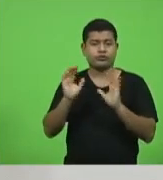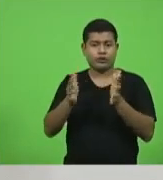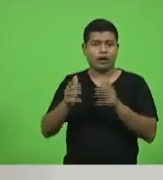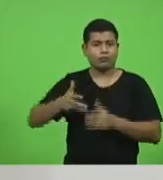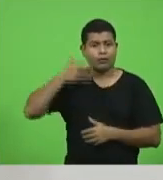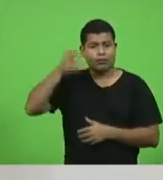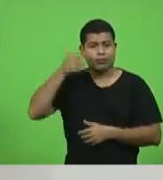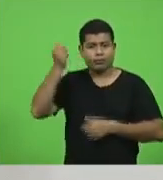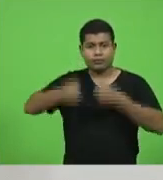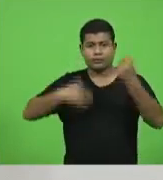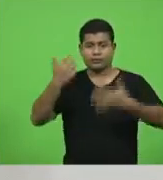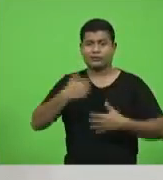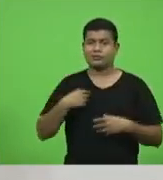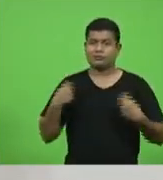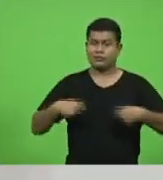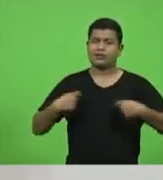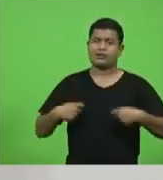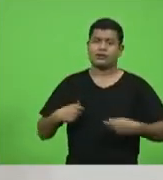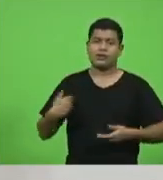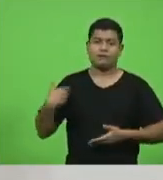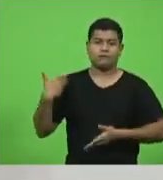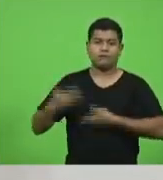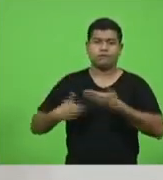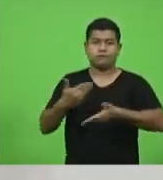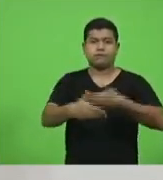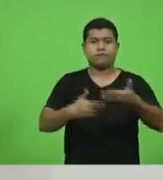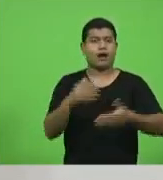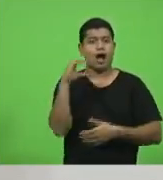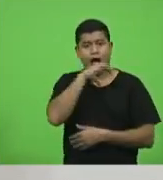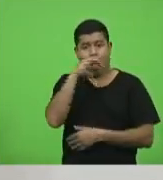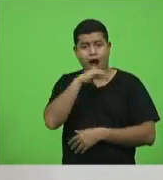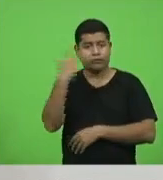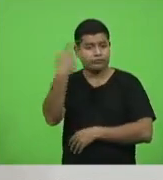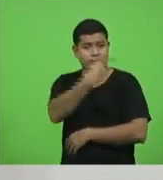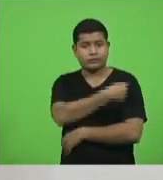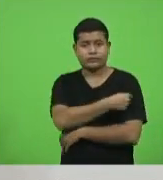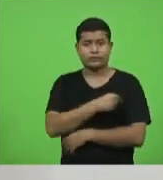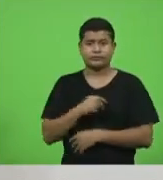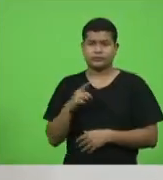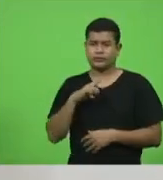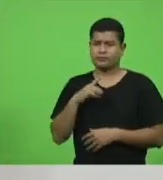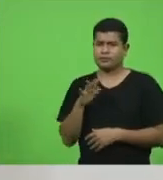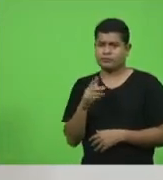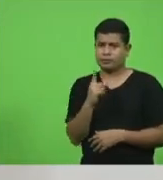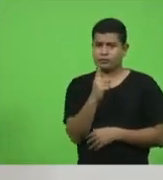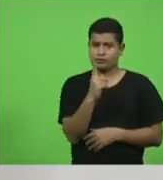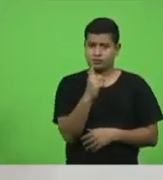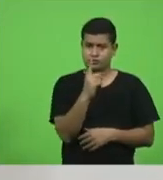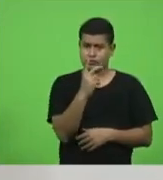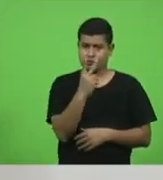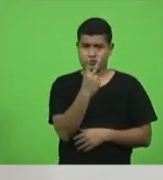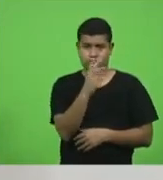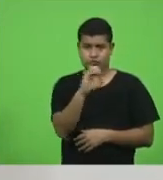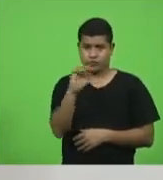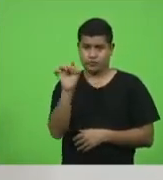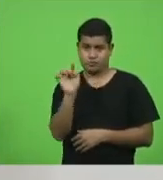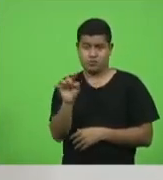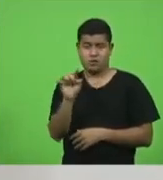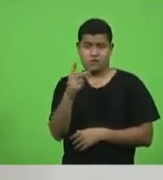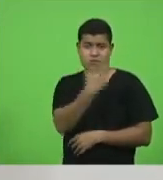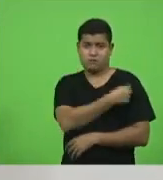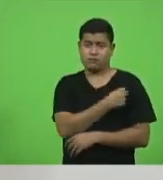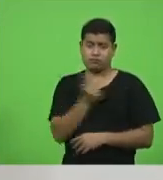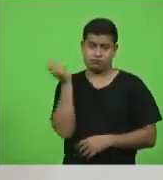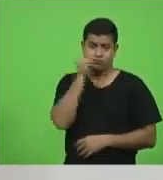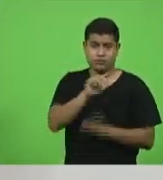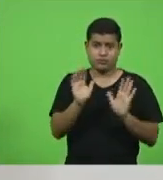na vacinação de todos os catarinenses nós estamos aí com um pouquinho mais de 200 mil catarinenses vacinados para